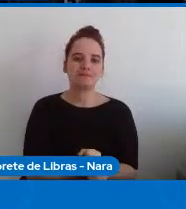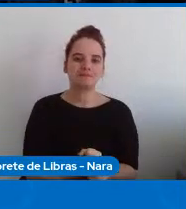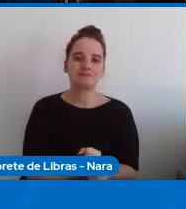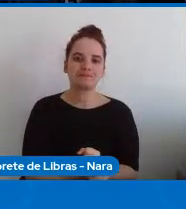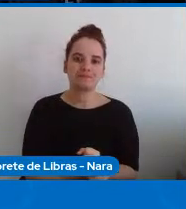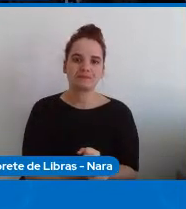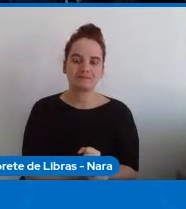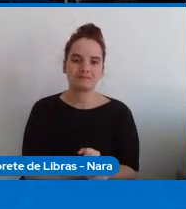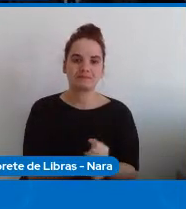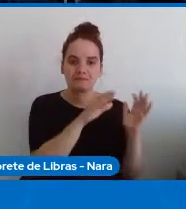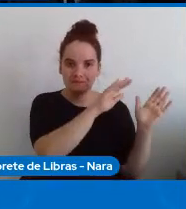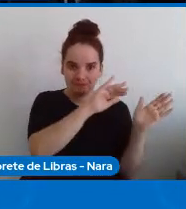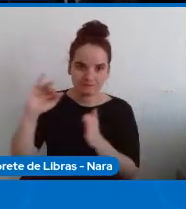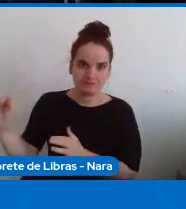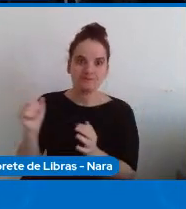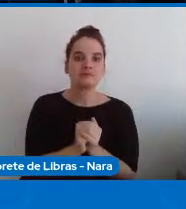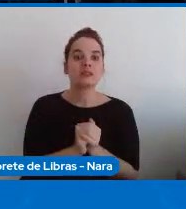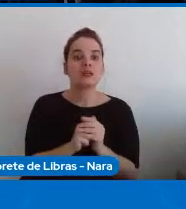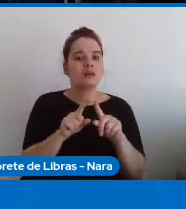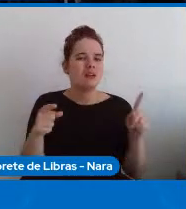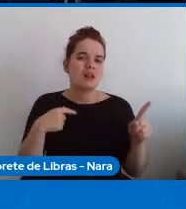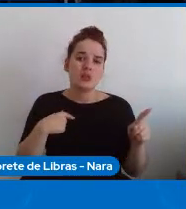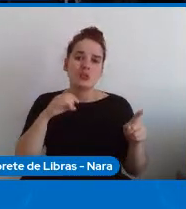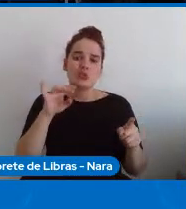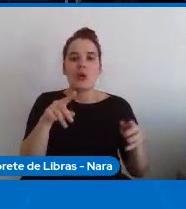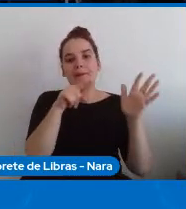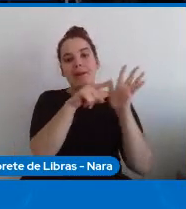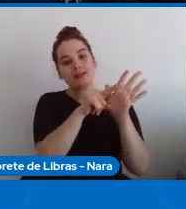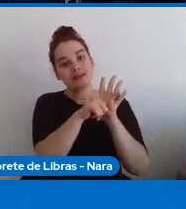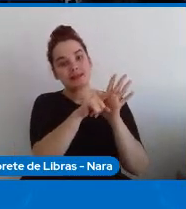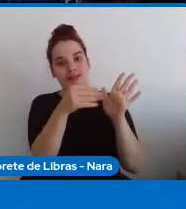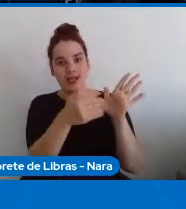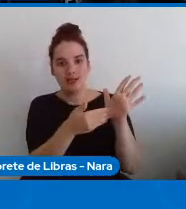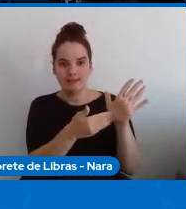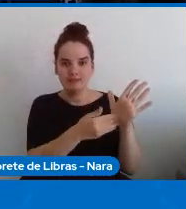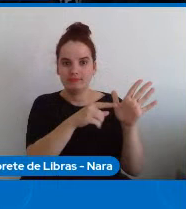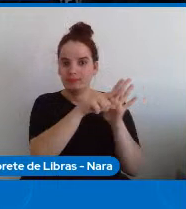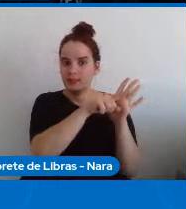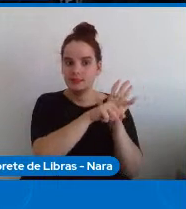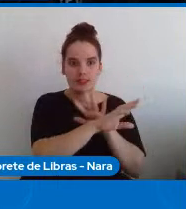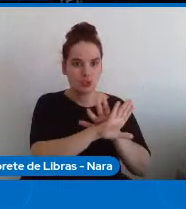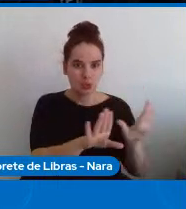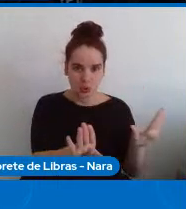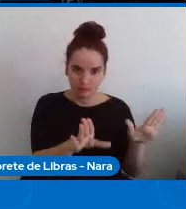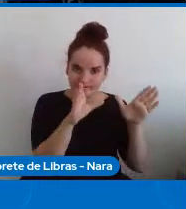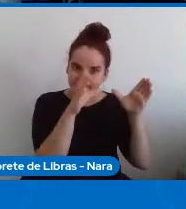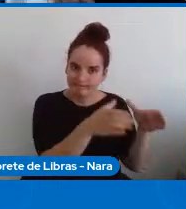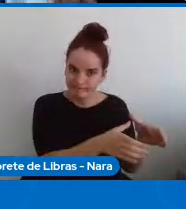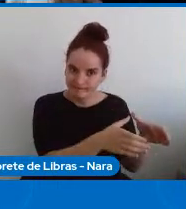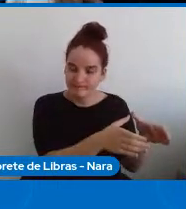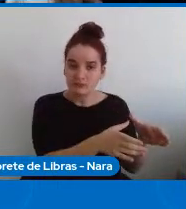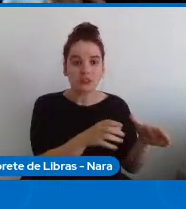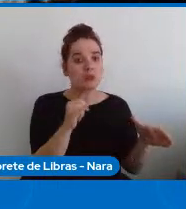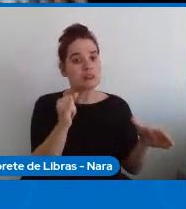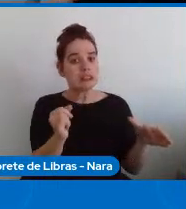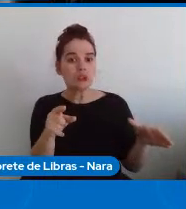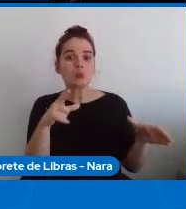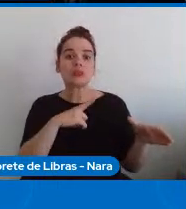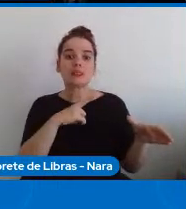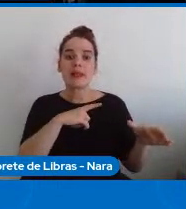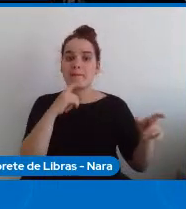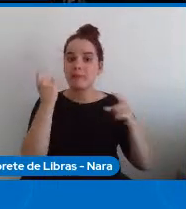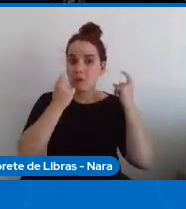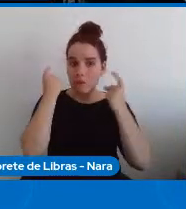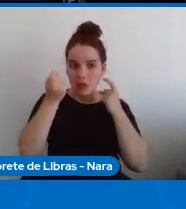mas até aí eu estou falando de pesquisa eu estou falando de instrumentalização e isso é útil para quem já está preocupado com os